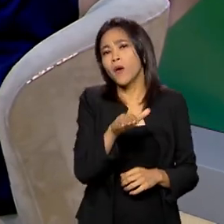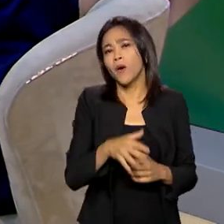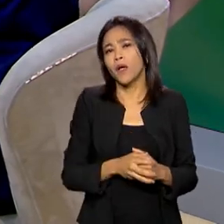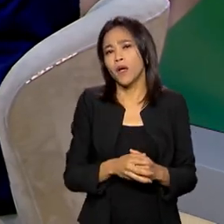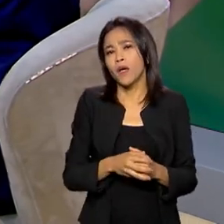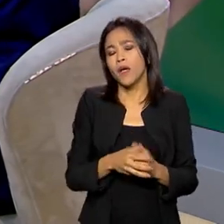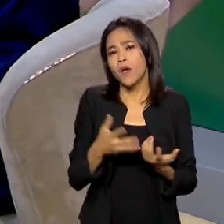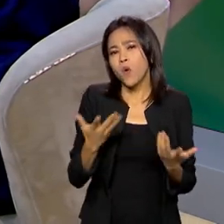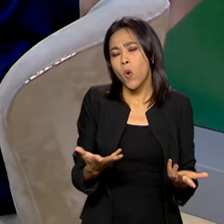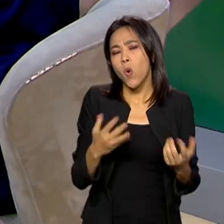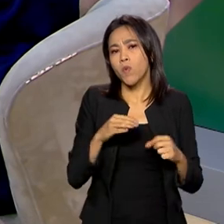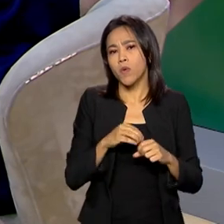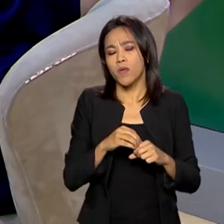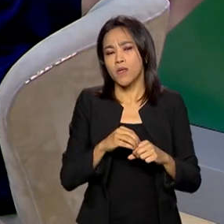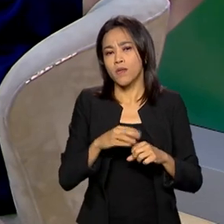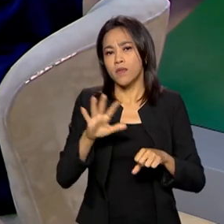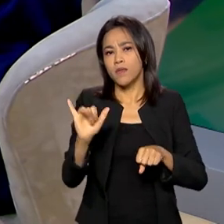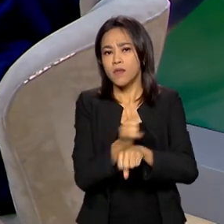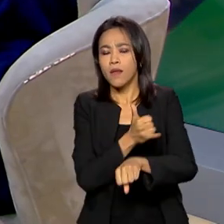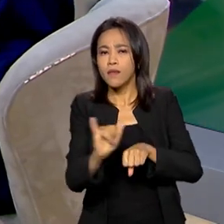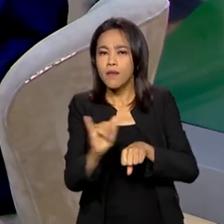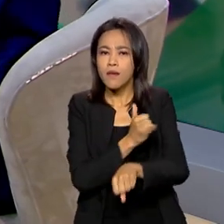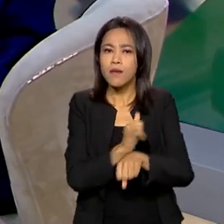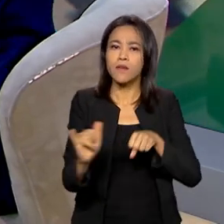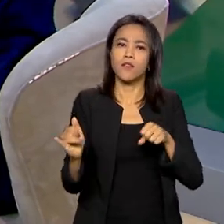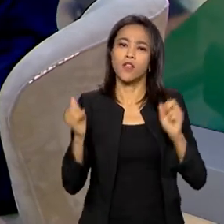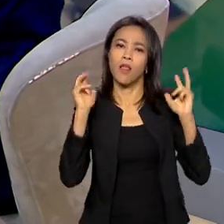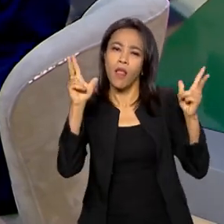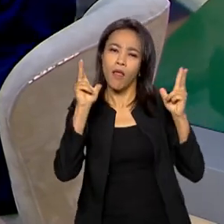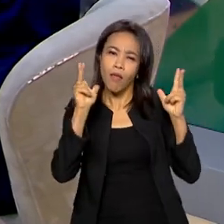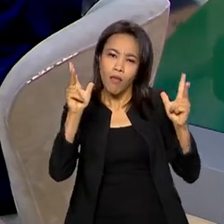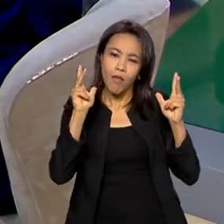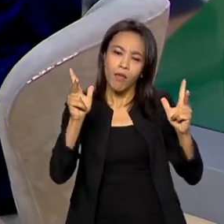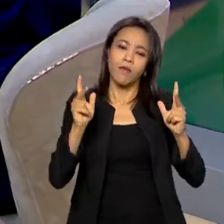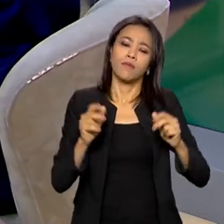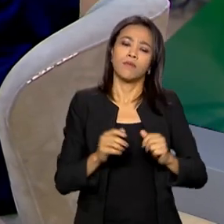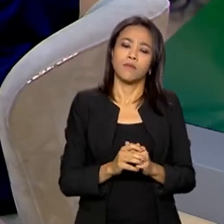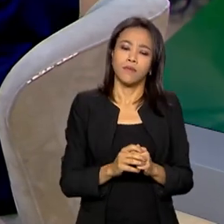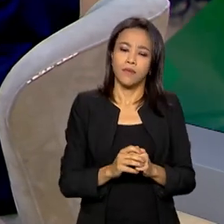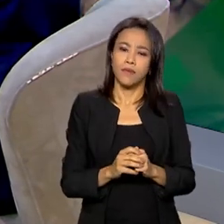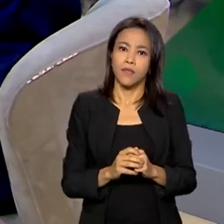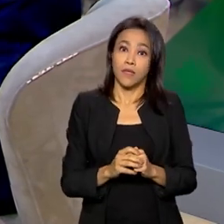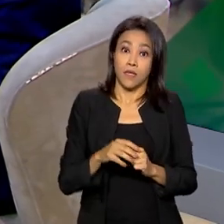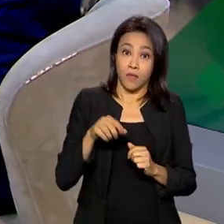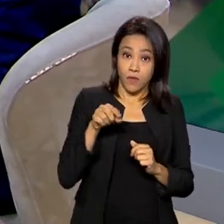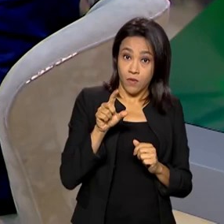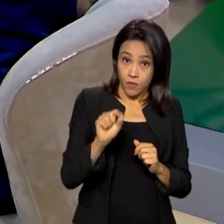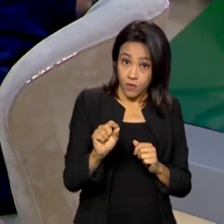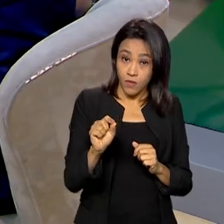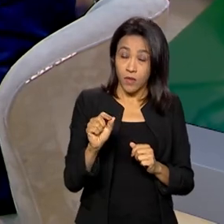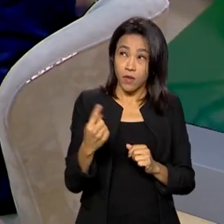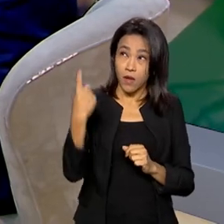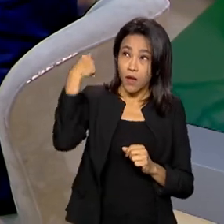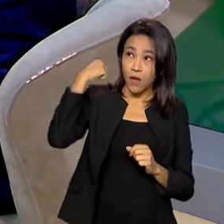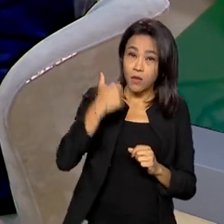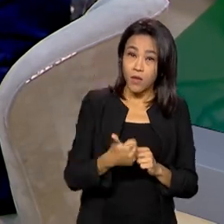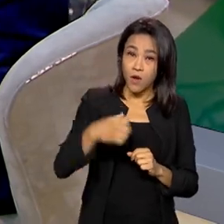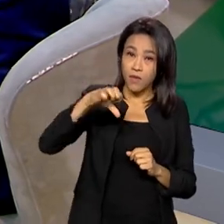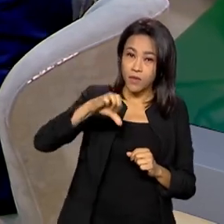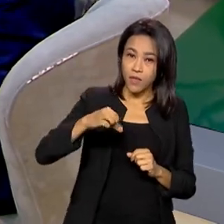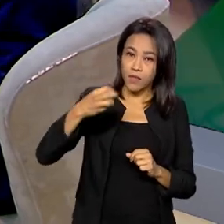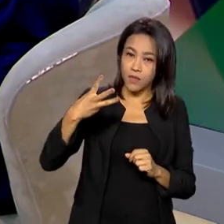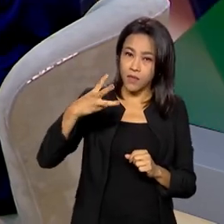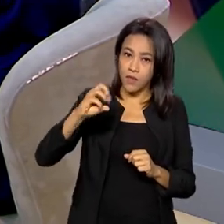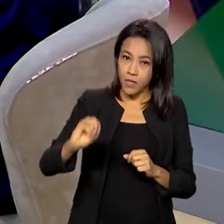ferramenta de informação e entretenimento, então, o senhor coloca, a partir ali dos anos 30, 40, que o rádio